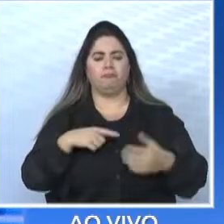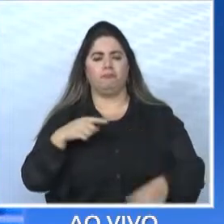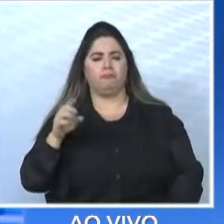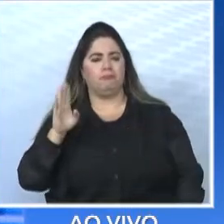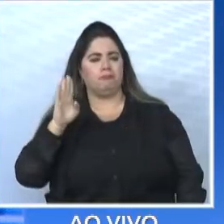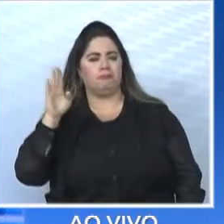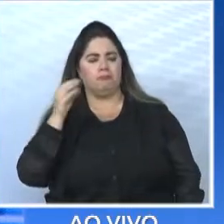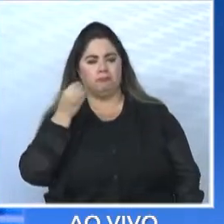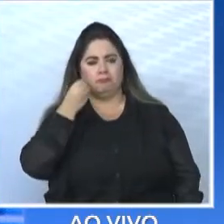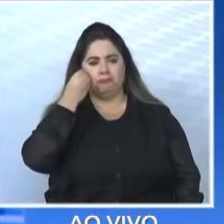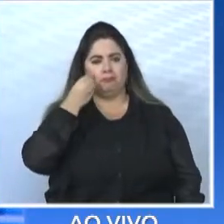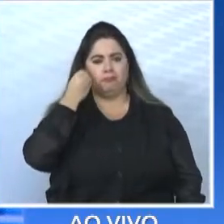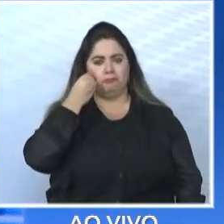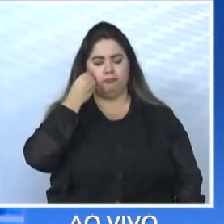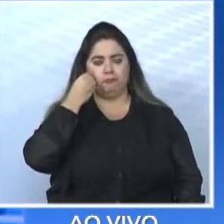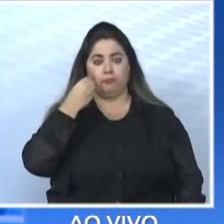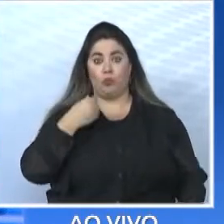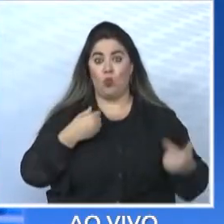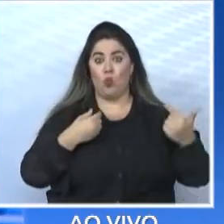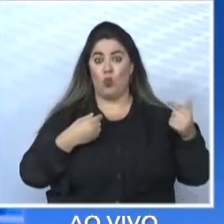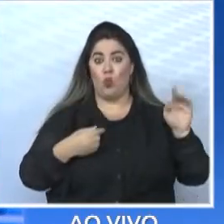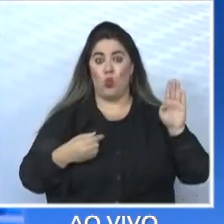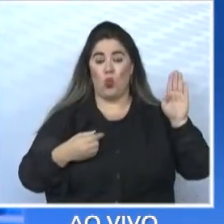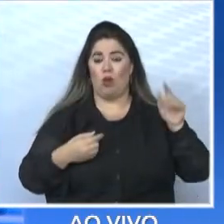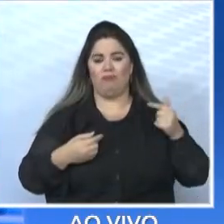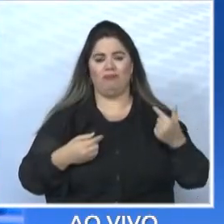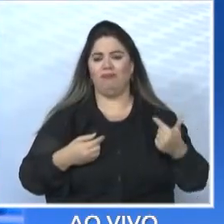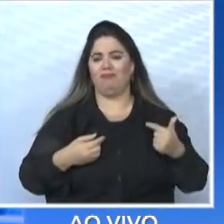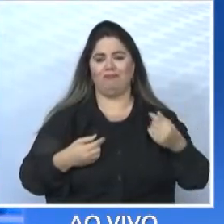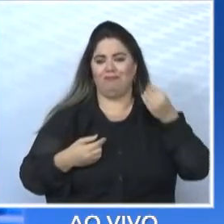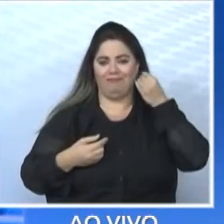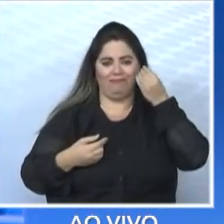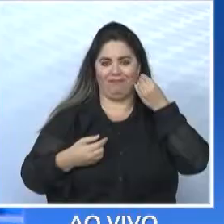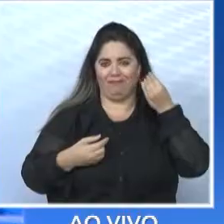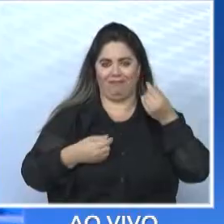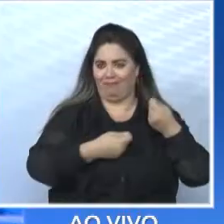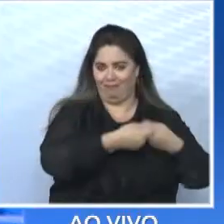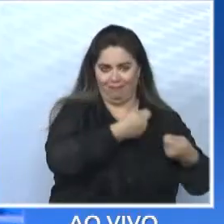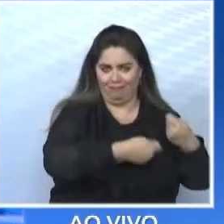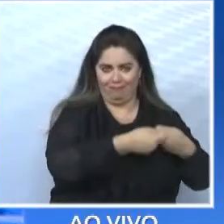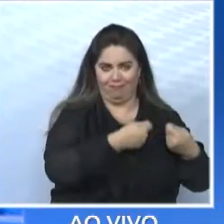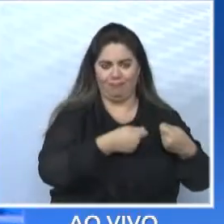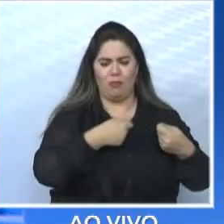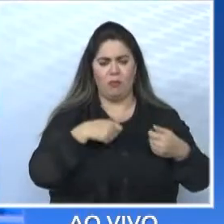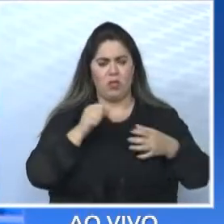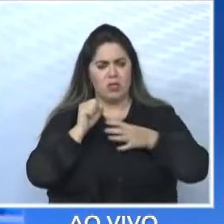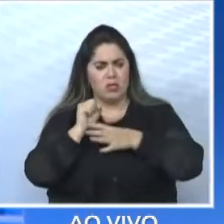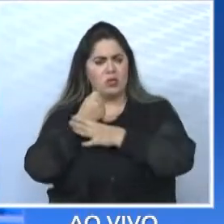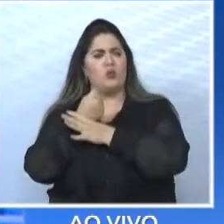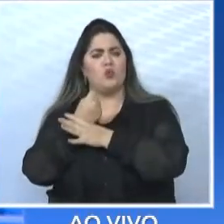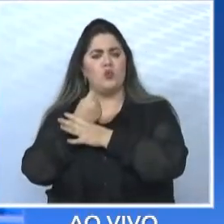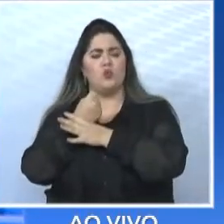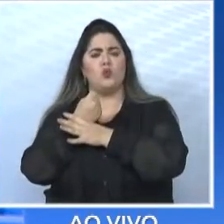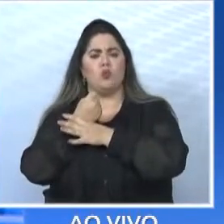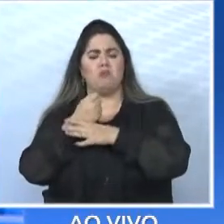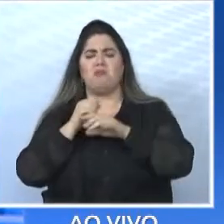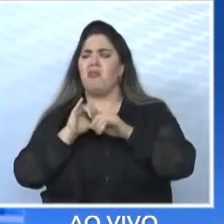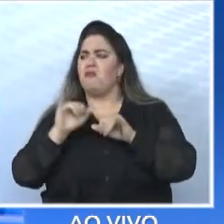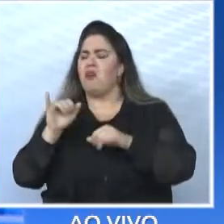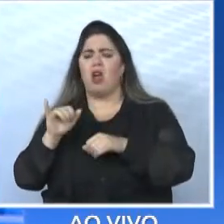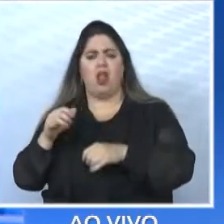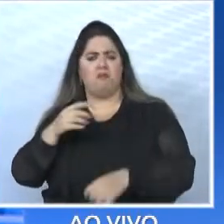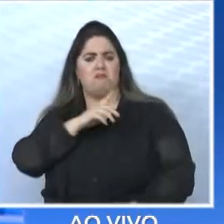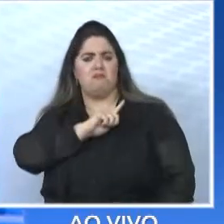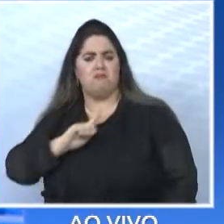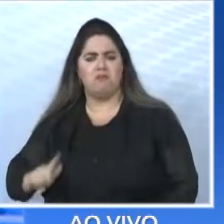candidato sem experiência administrativa. É isso. É segurança no que está falando. É segurança para dizer para o governador, aqui em Franca nós